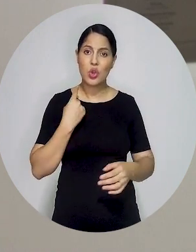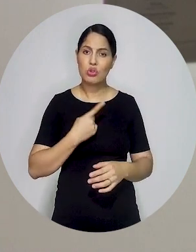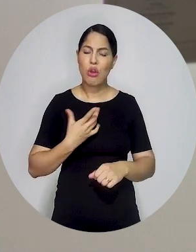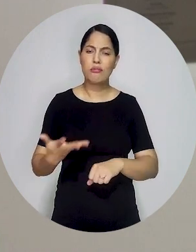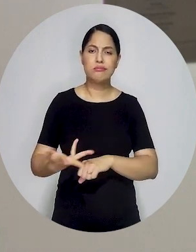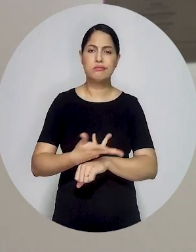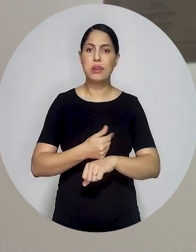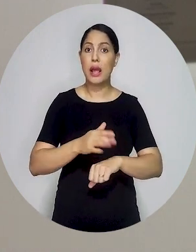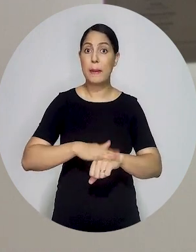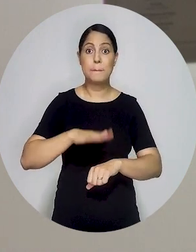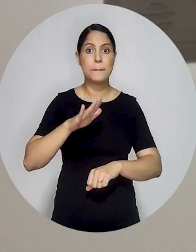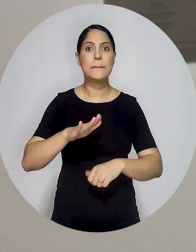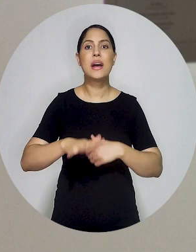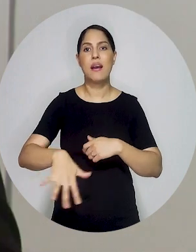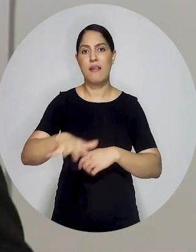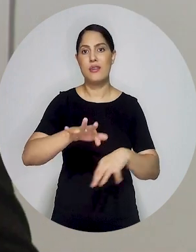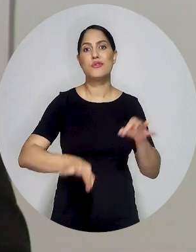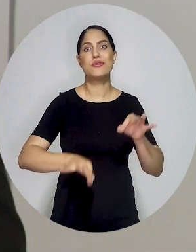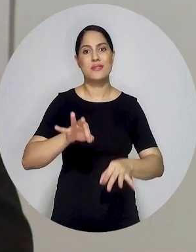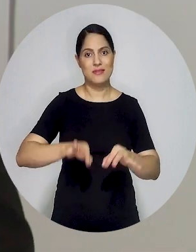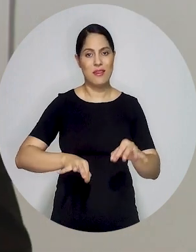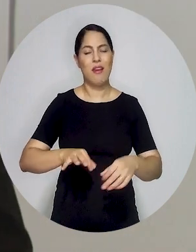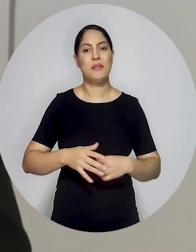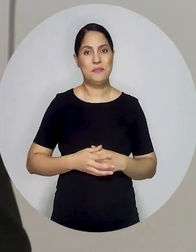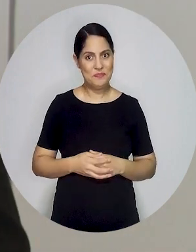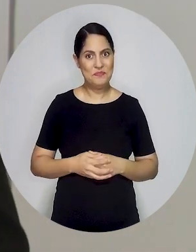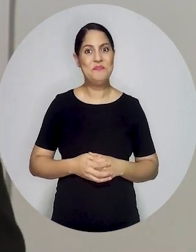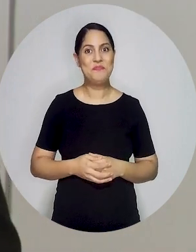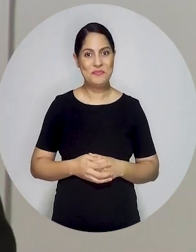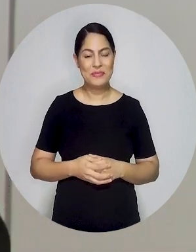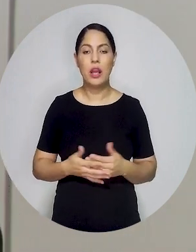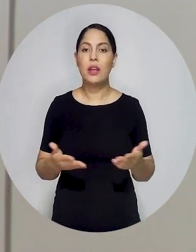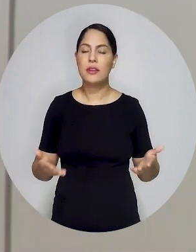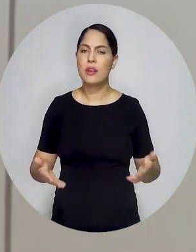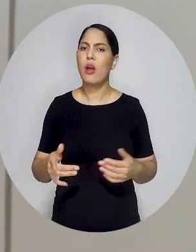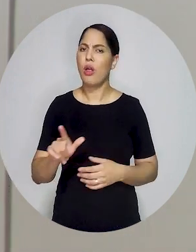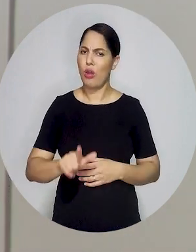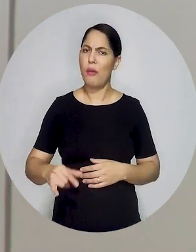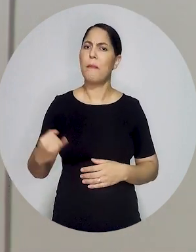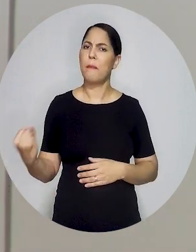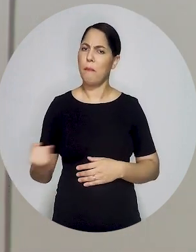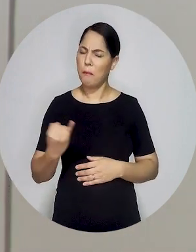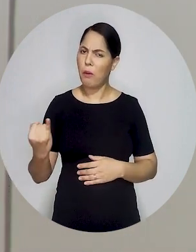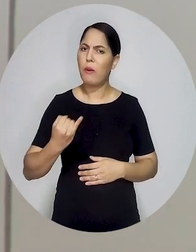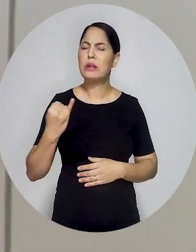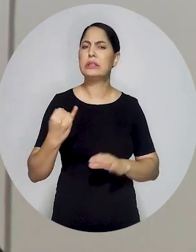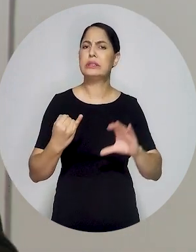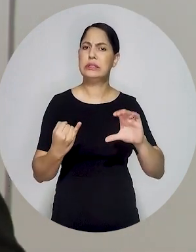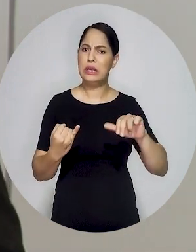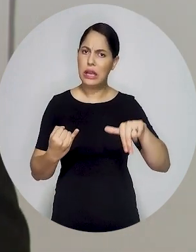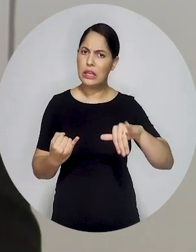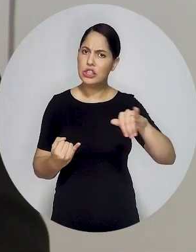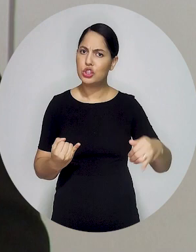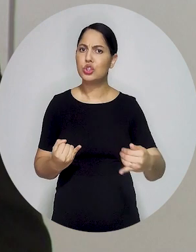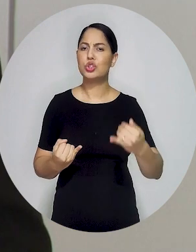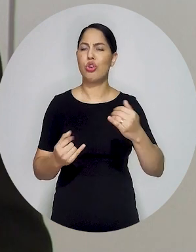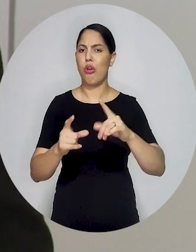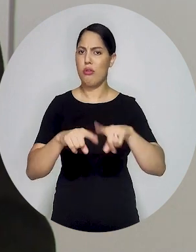aperfeiçoar a prestação judicial. A iniciativa importante é essa da audiência pública proporcionada pelo